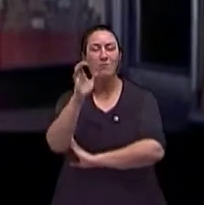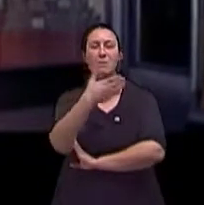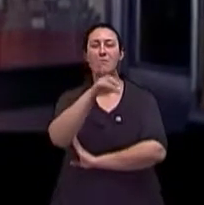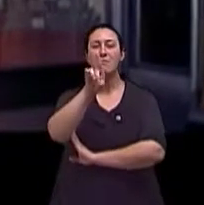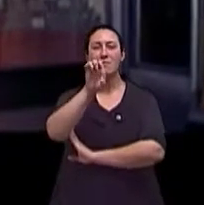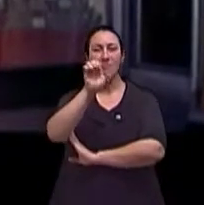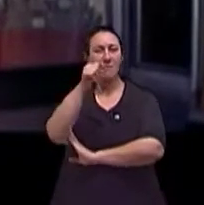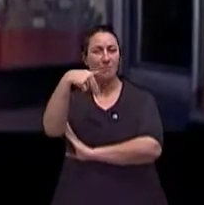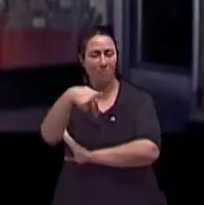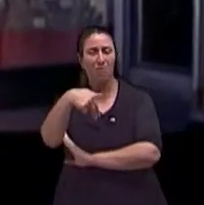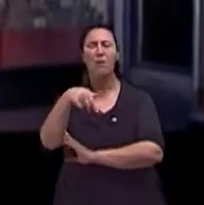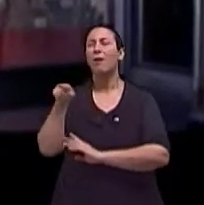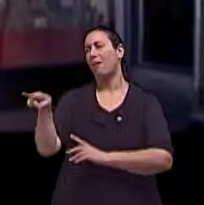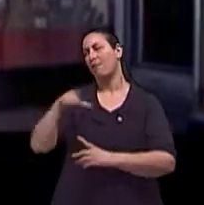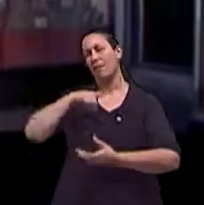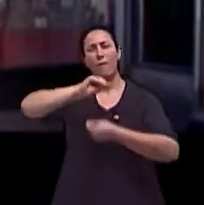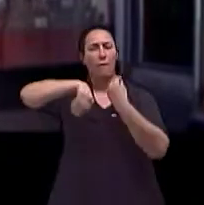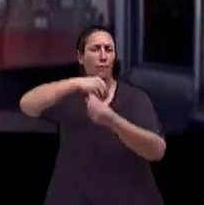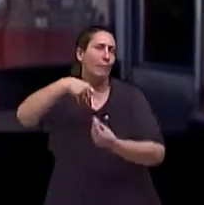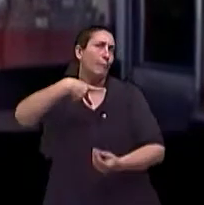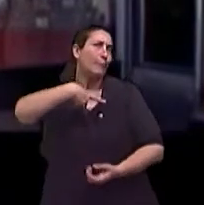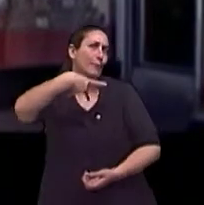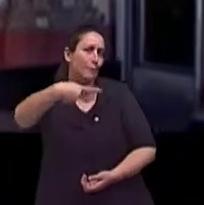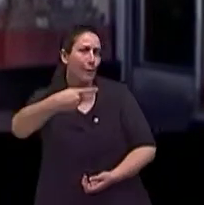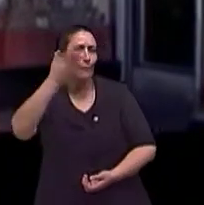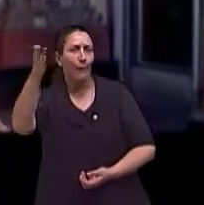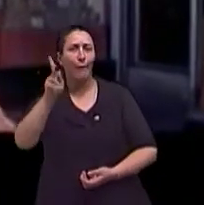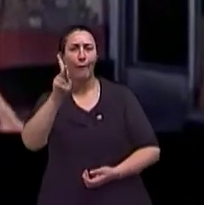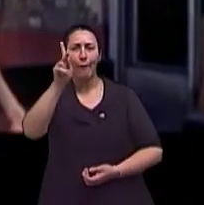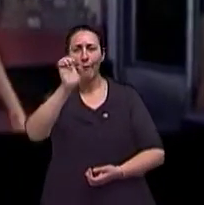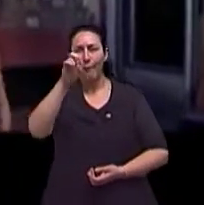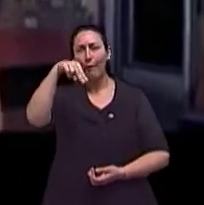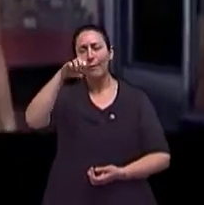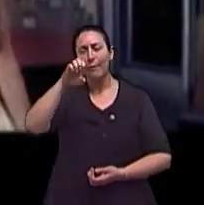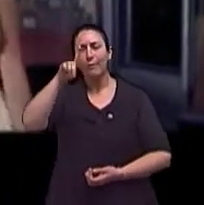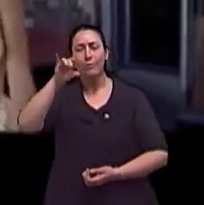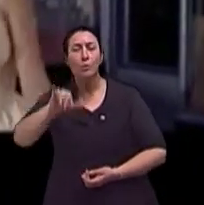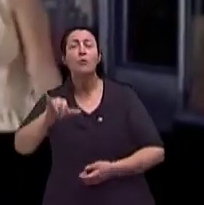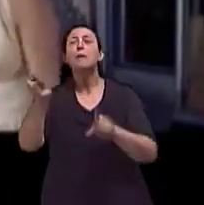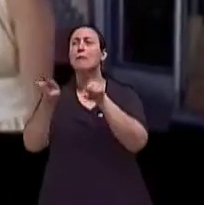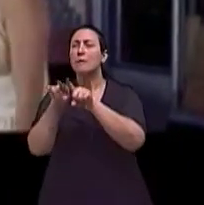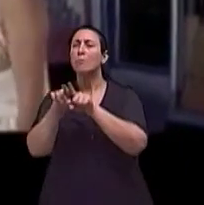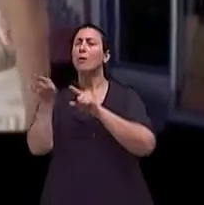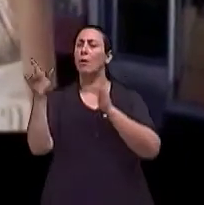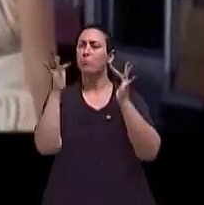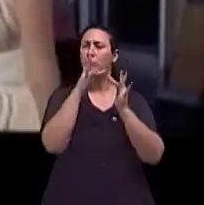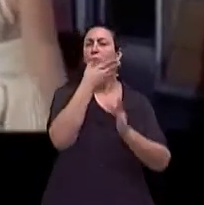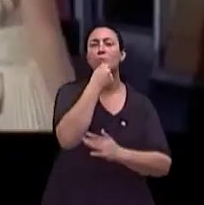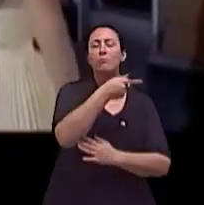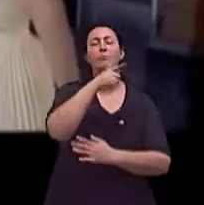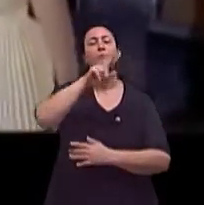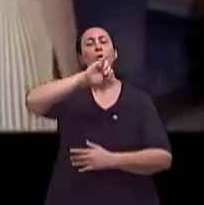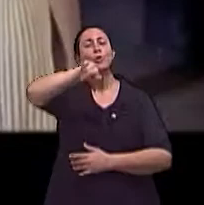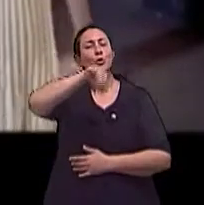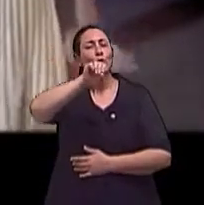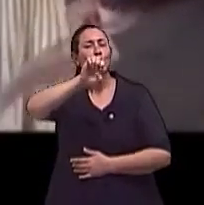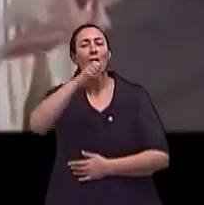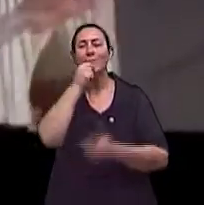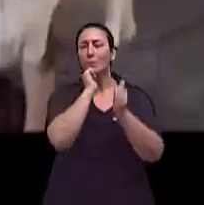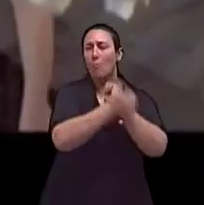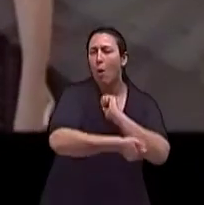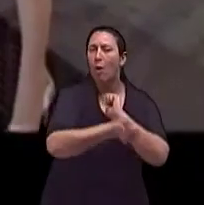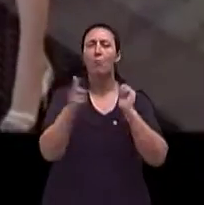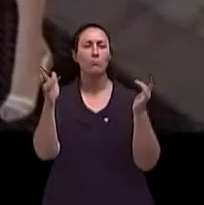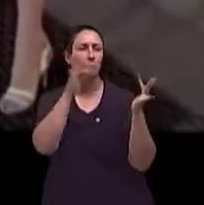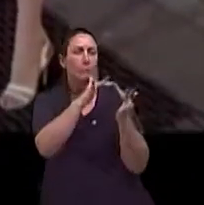teve envolvida com os presidentes, com os Kennedys, casou com um dos maiores ícones do esporte, que foi o Joe DiMaggio, fez filmes